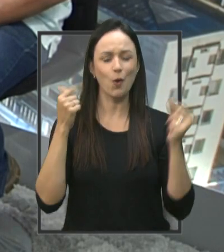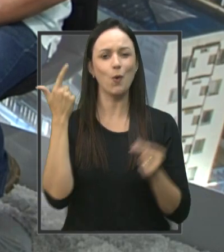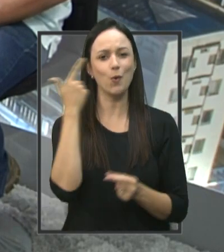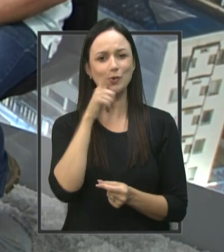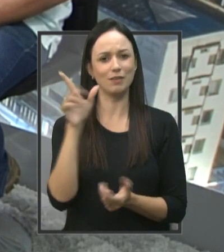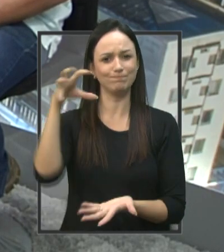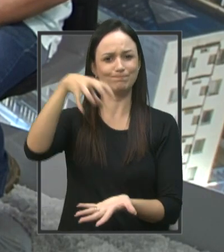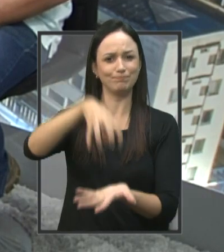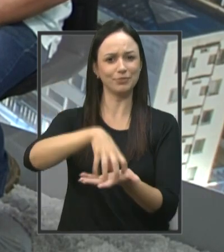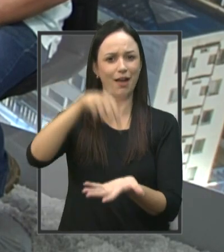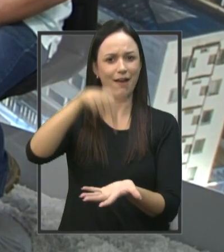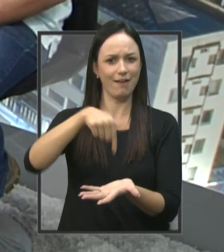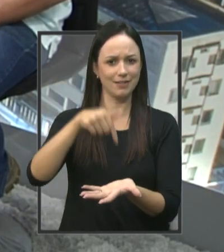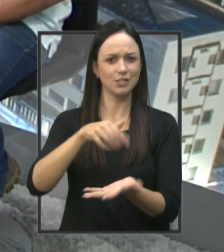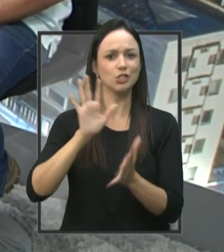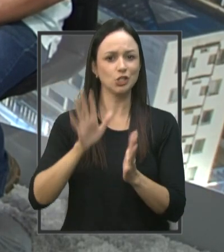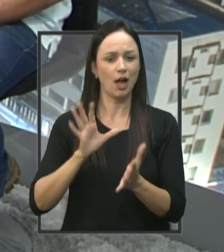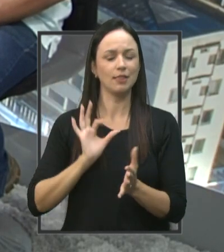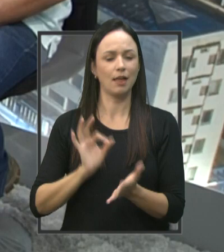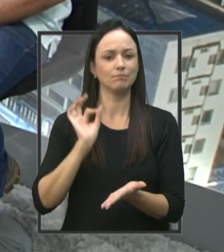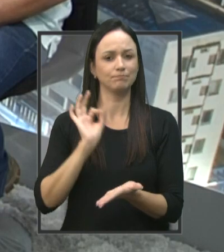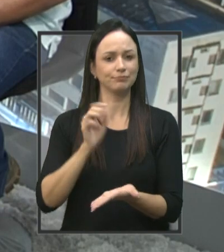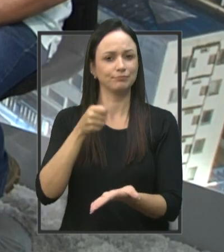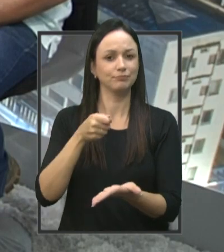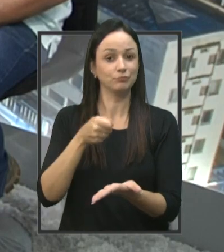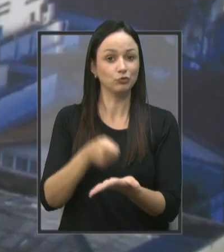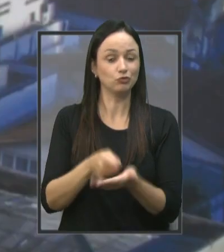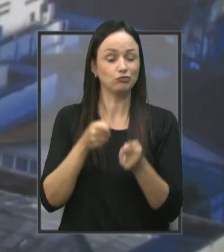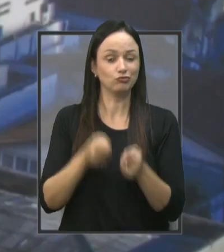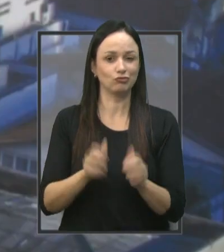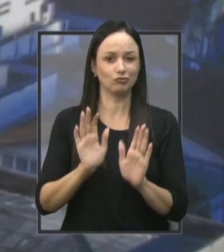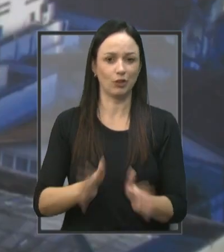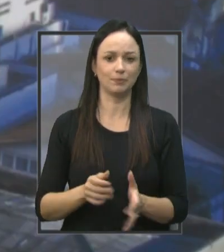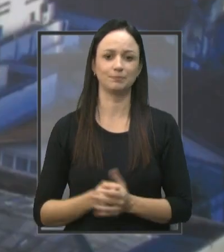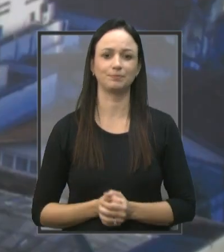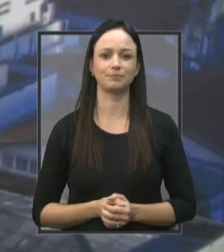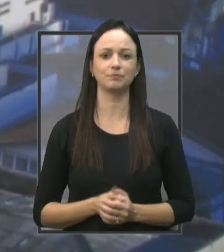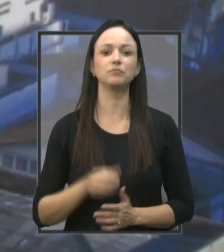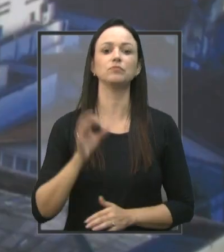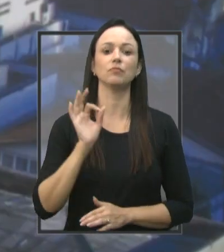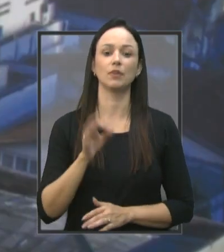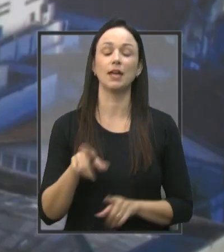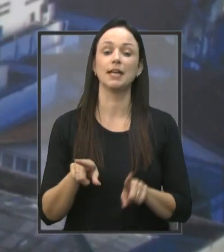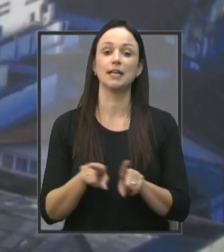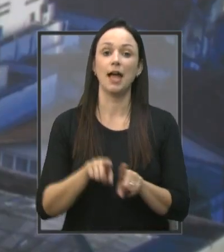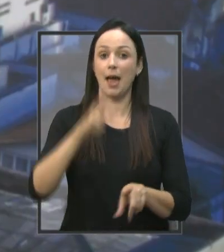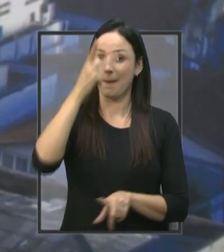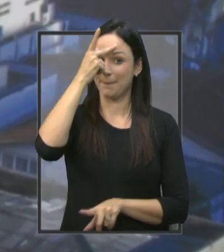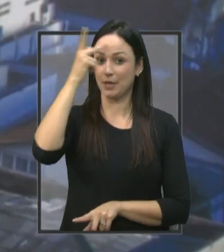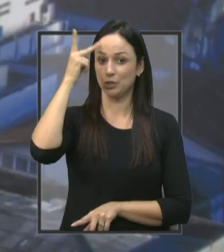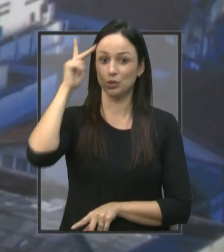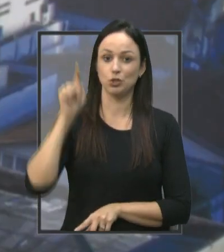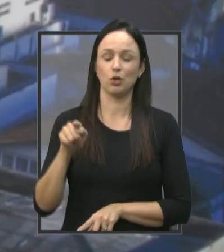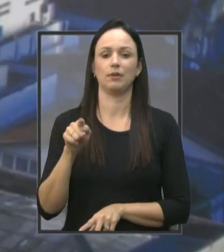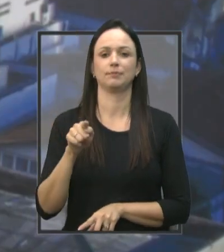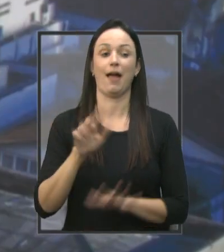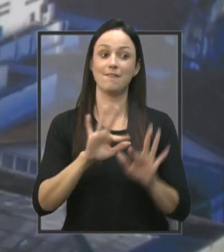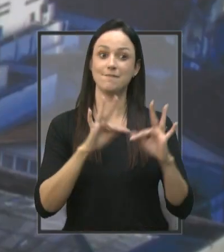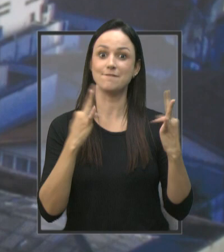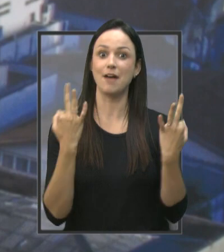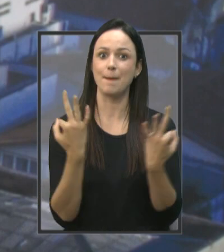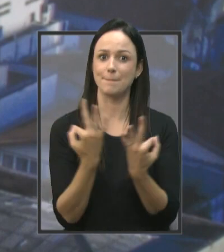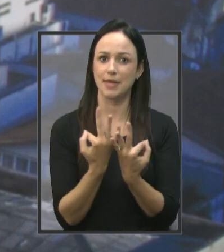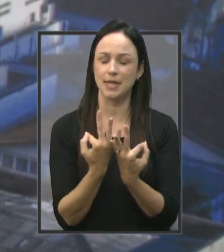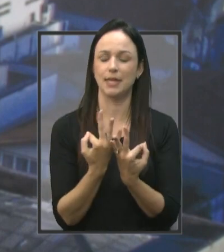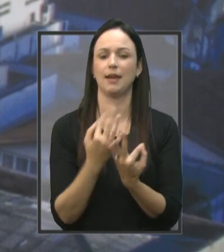centro Que já está confirmado Com certeza Inclusive as pessoas, as famílias que têm